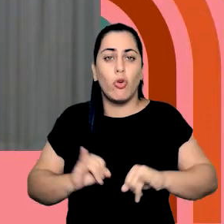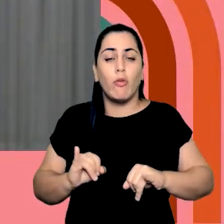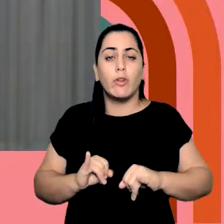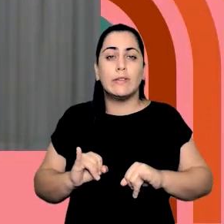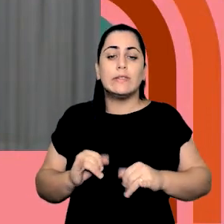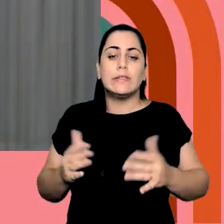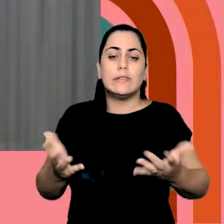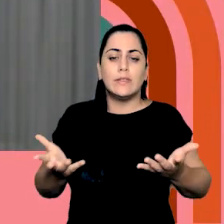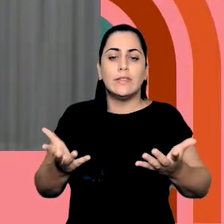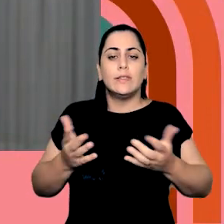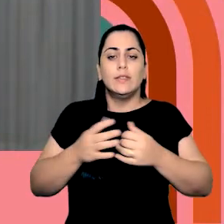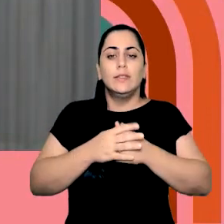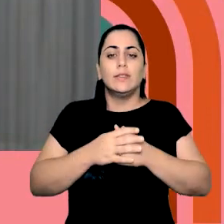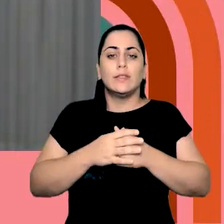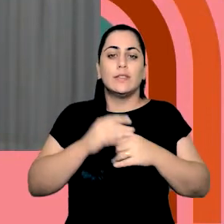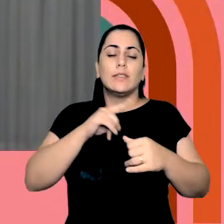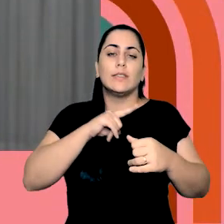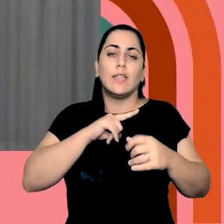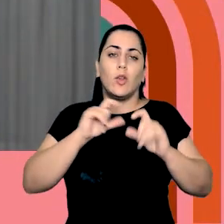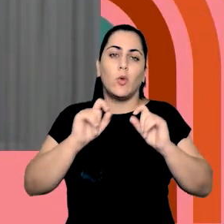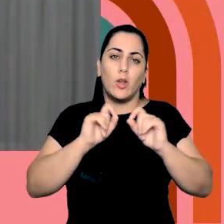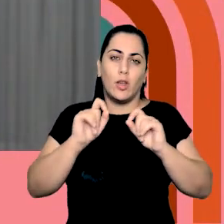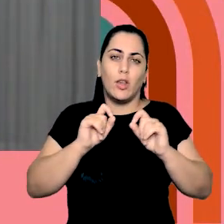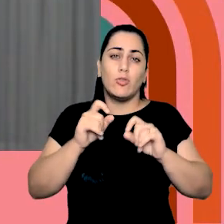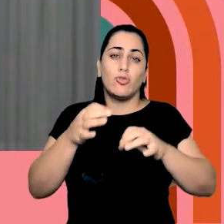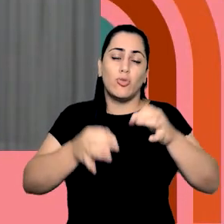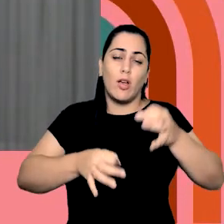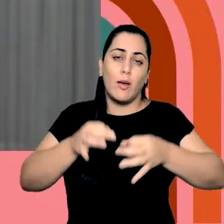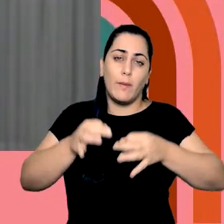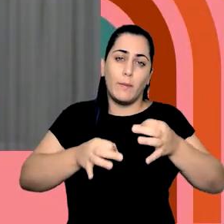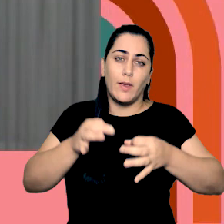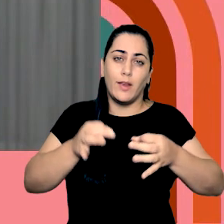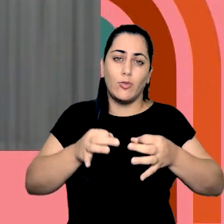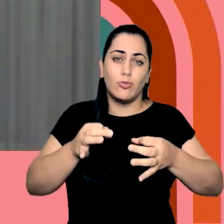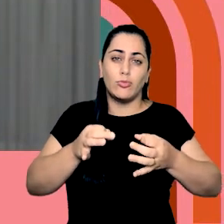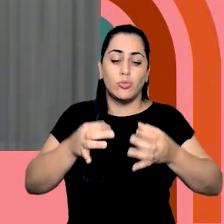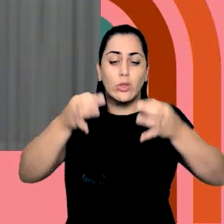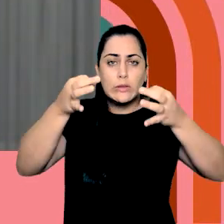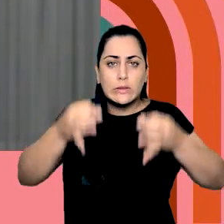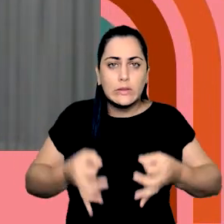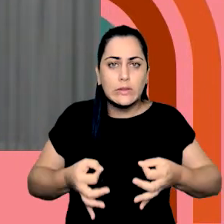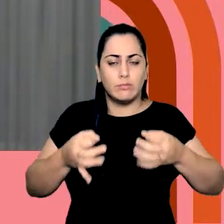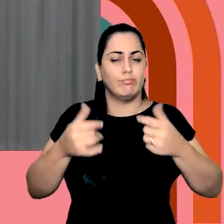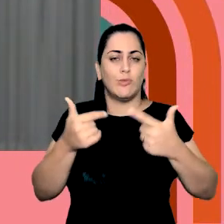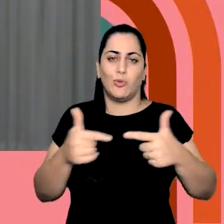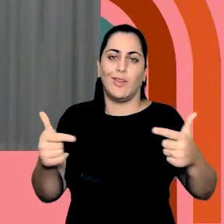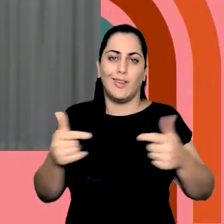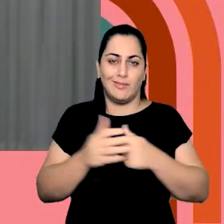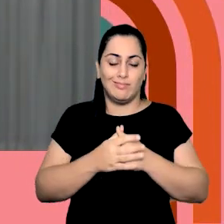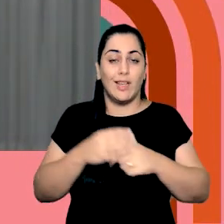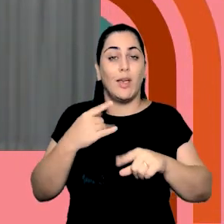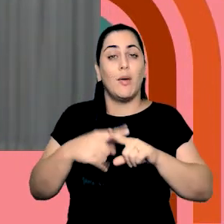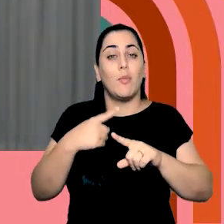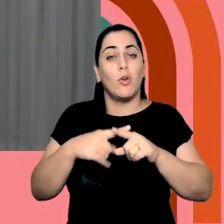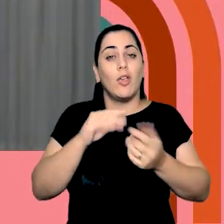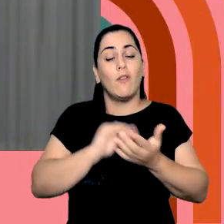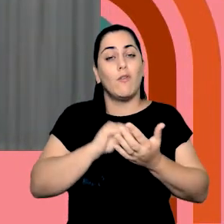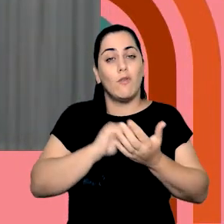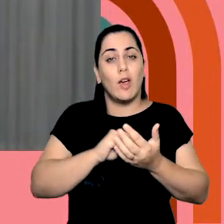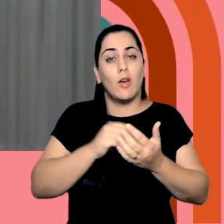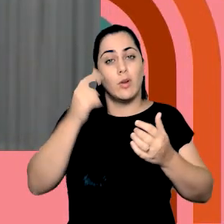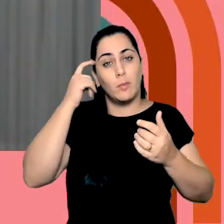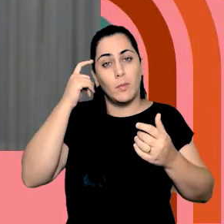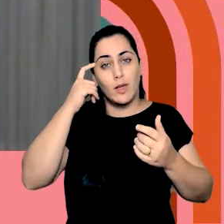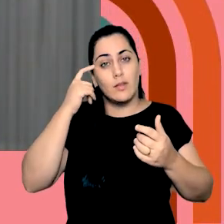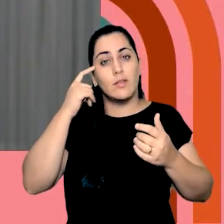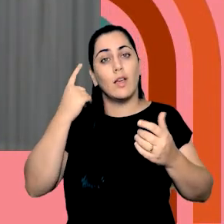acaba produzindo resultados de julgamentos injustos. Por quê? Porque desconsideram situações